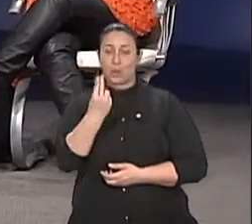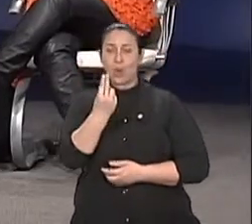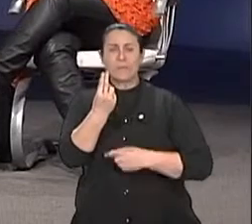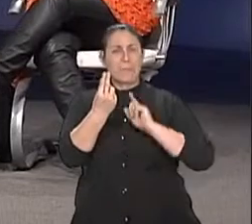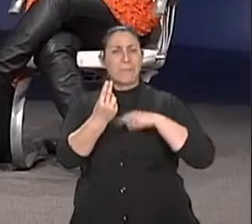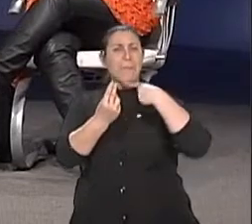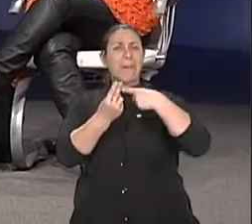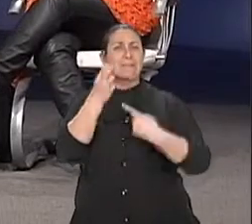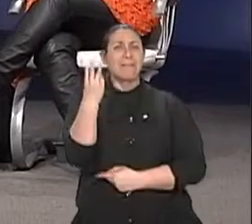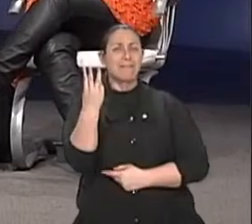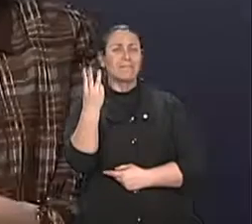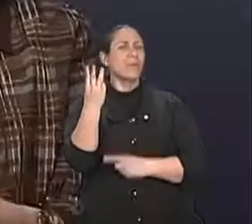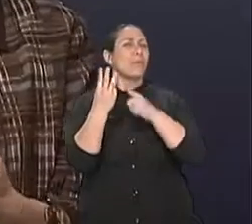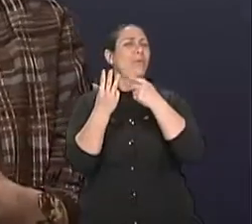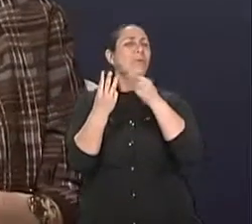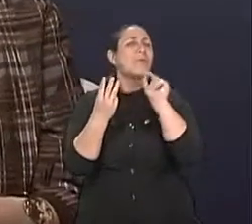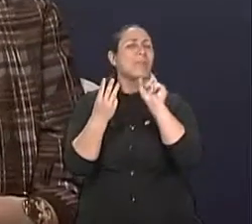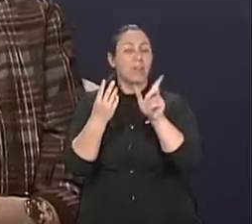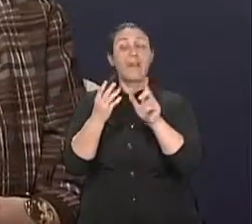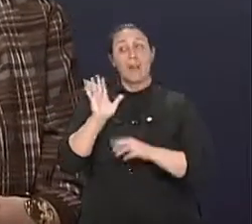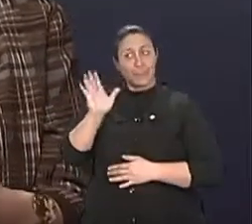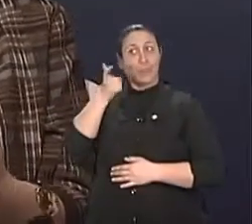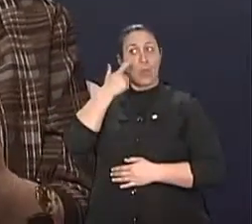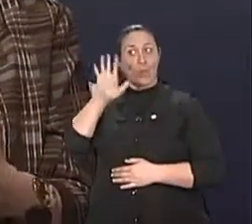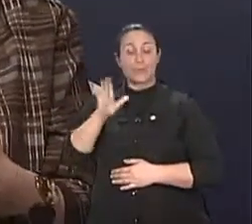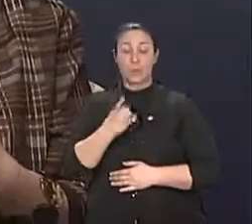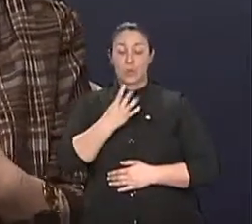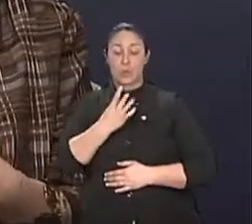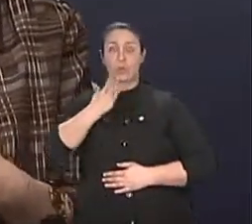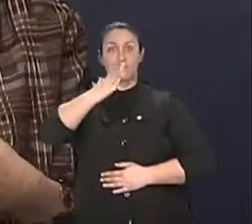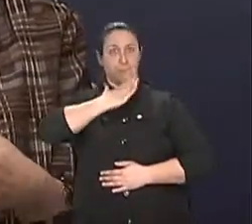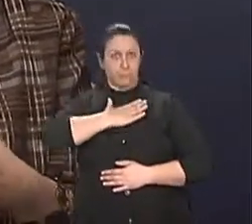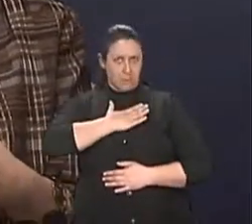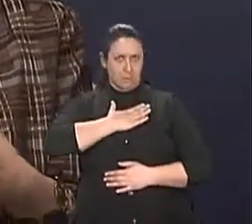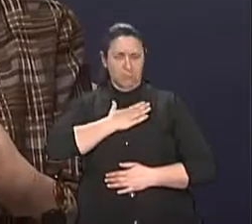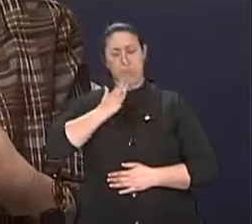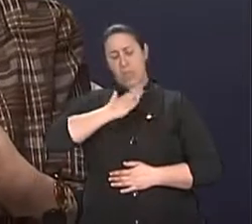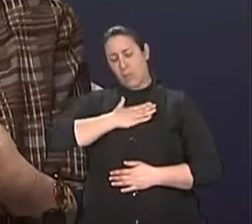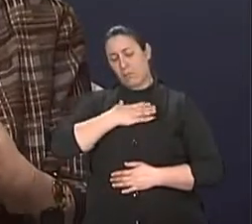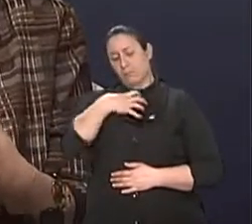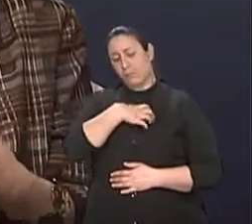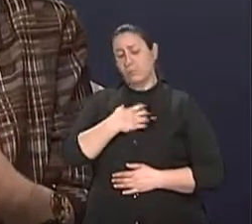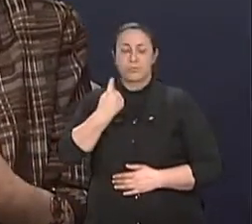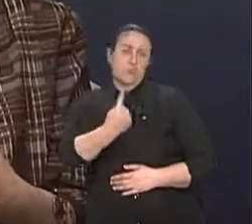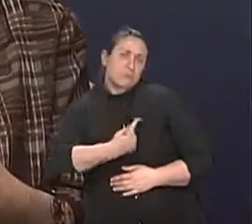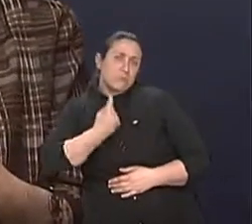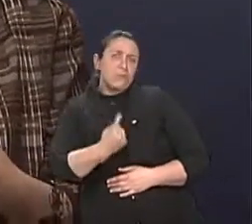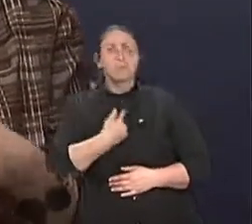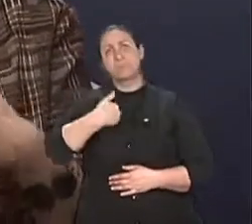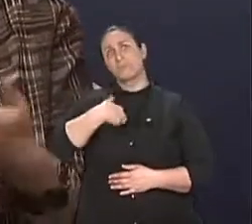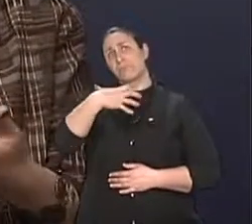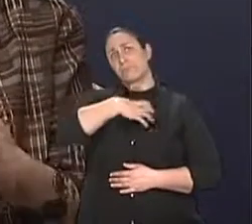três. Então, assim, a solidão é tua. É tu que tem o vazio, é tu que está te sentindo só,